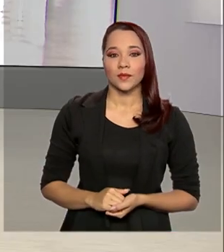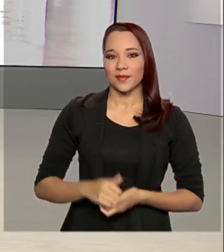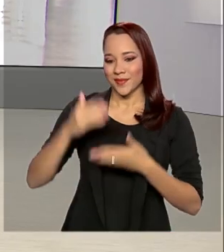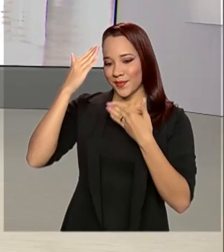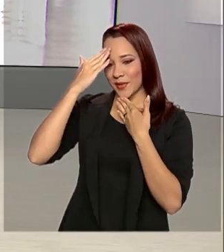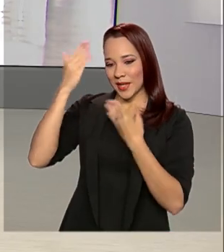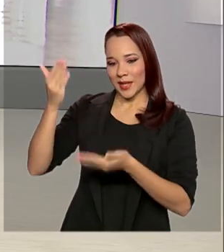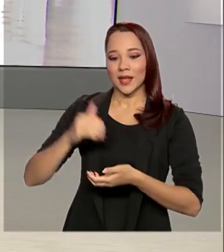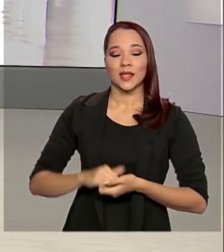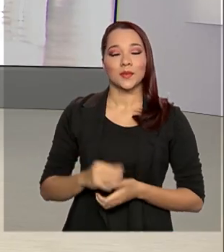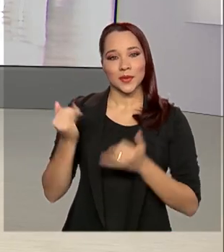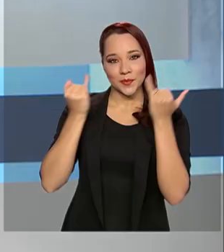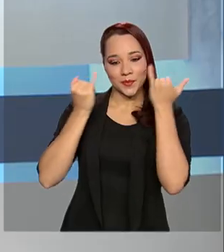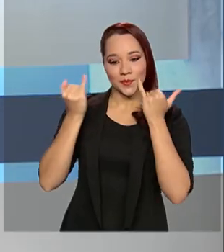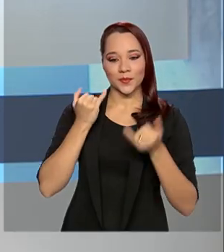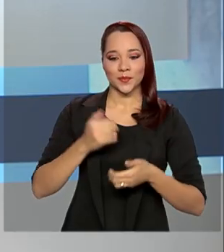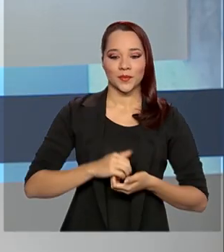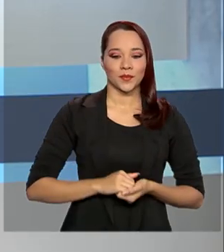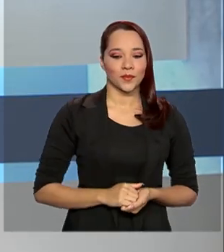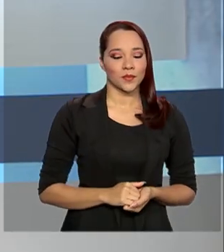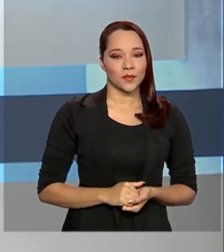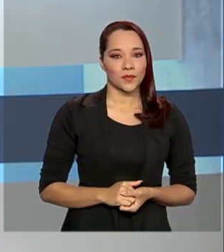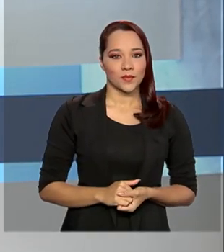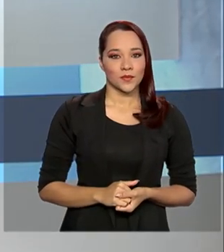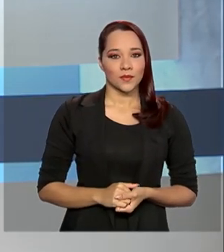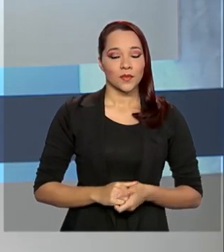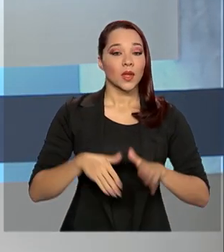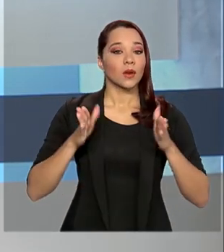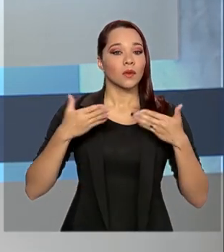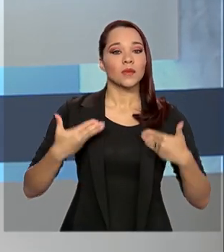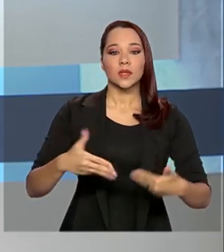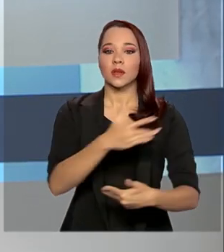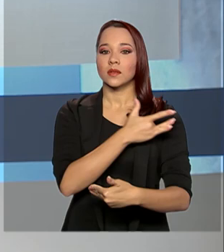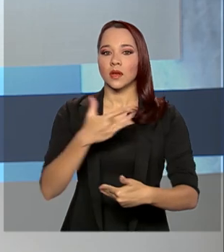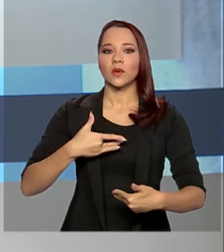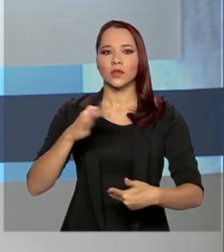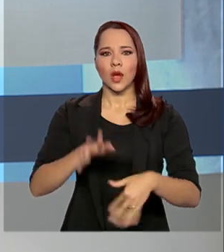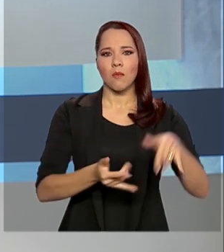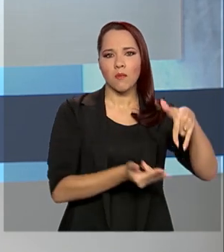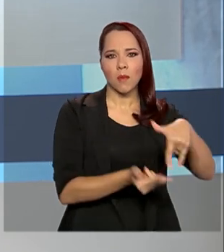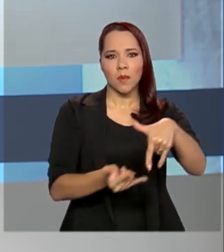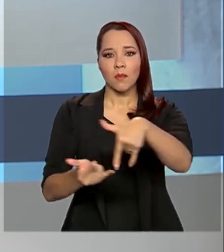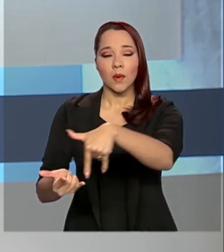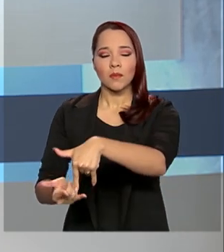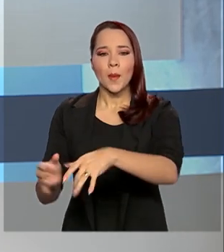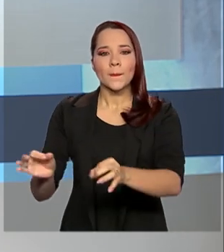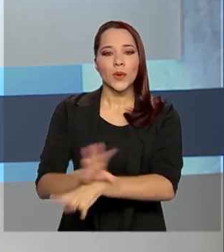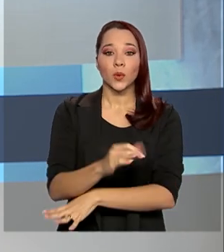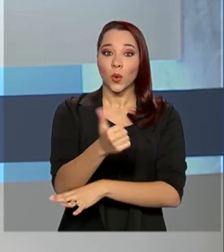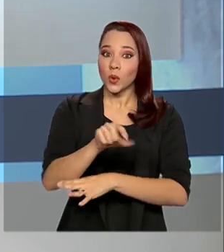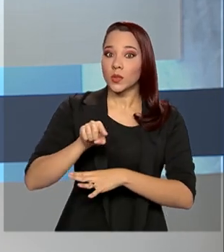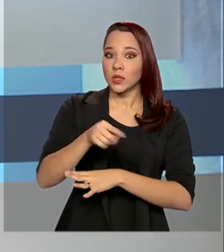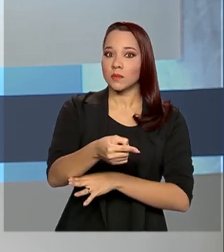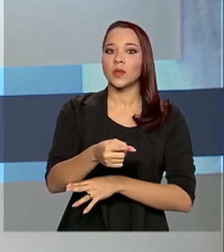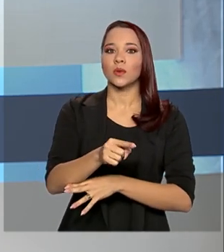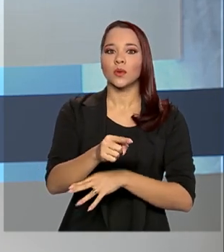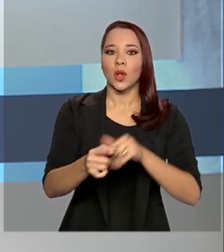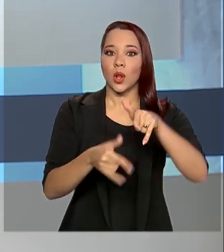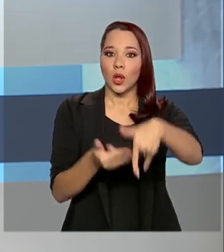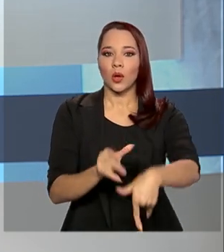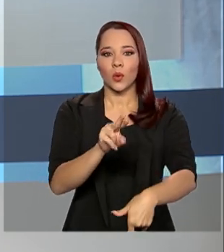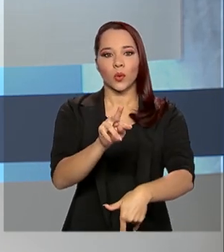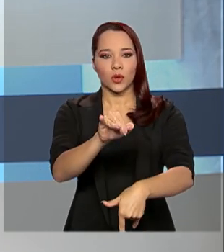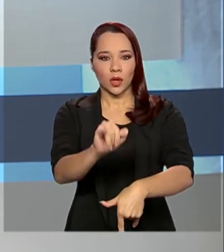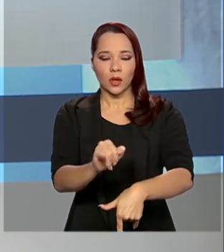Obrigada, Luciana, pelas suas informações. O Ministério da Saúde já habilitou mais de 11 mil leitos de UTI para a Covid